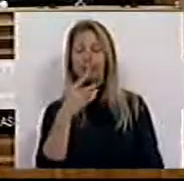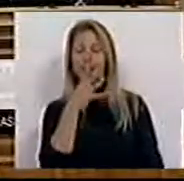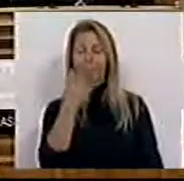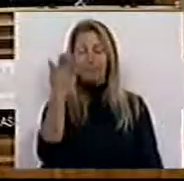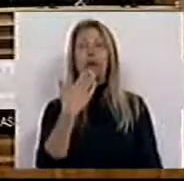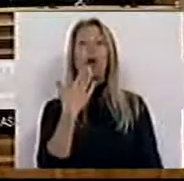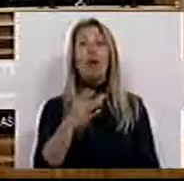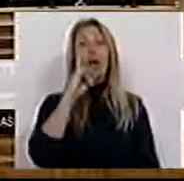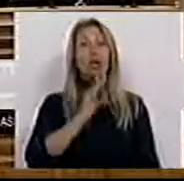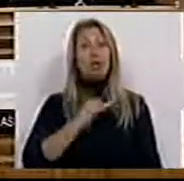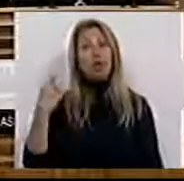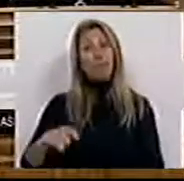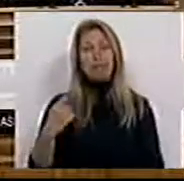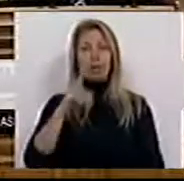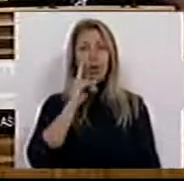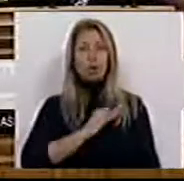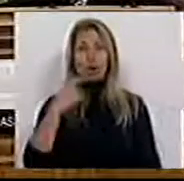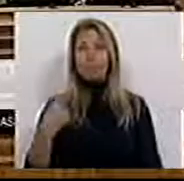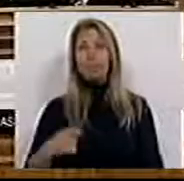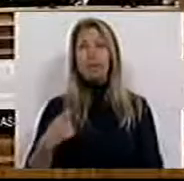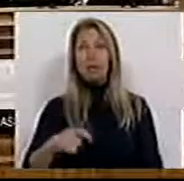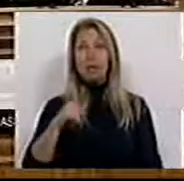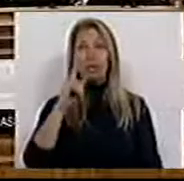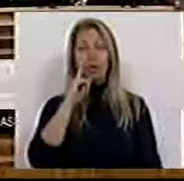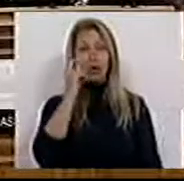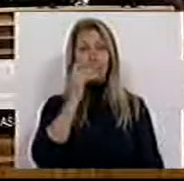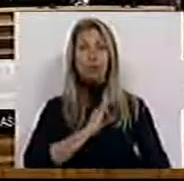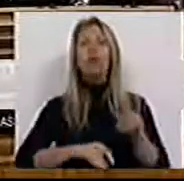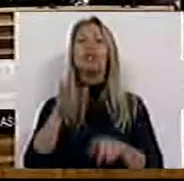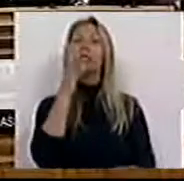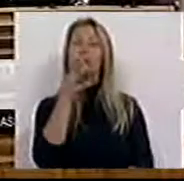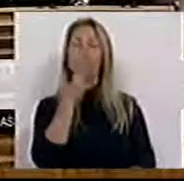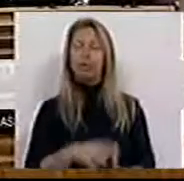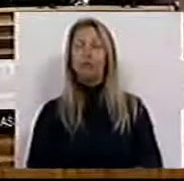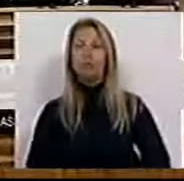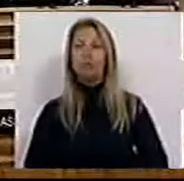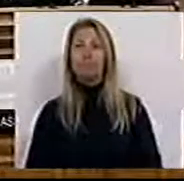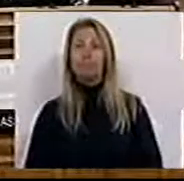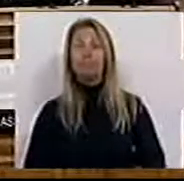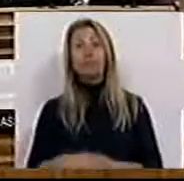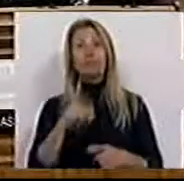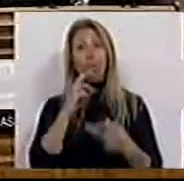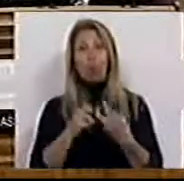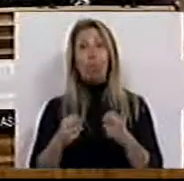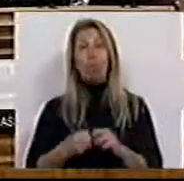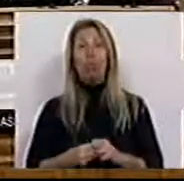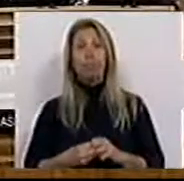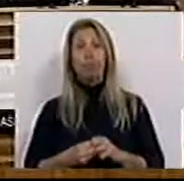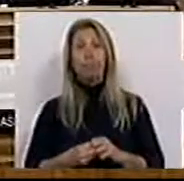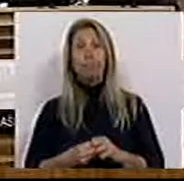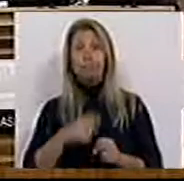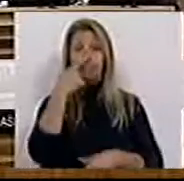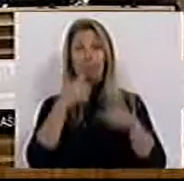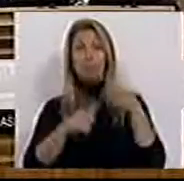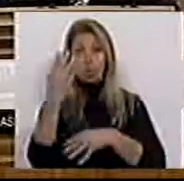Muito obrigada, Sra. Presidente, Sra. Presidente, Sras. e Srs. Deputados. A problemática das